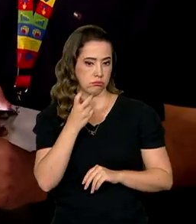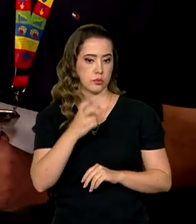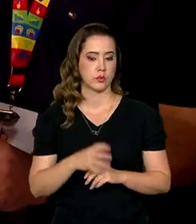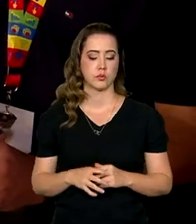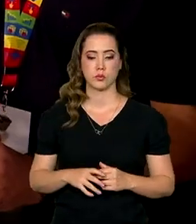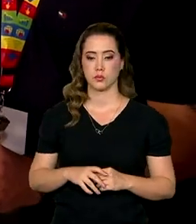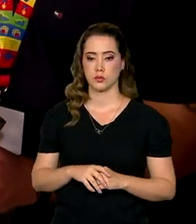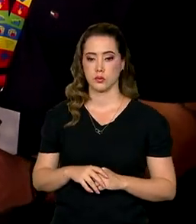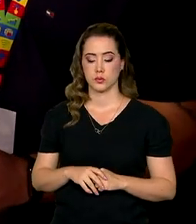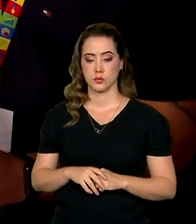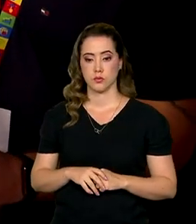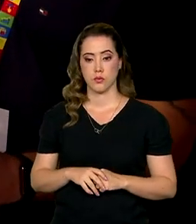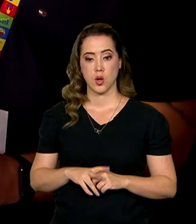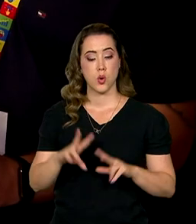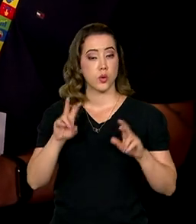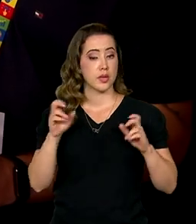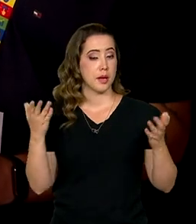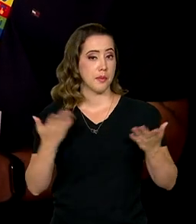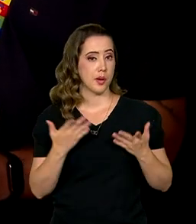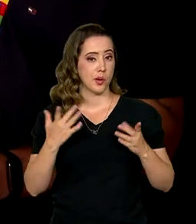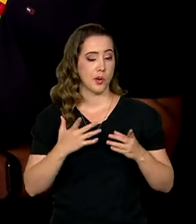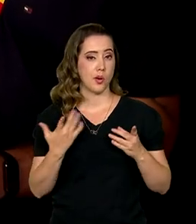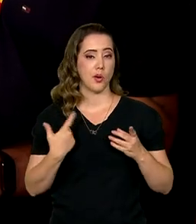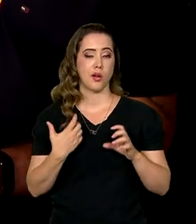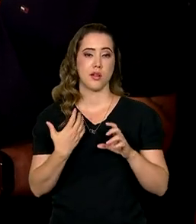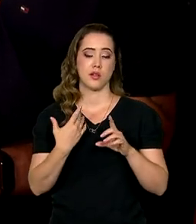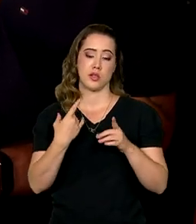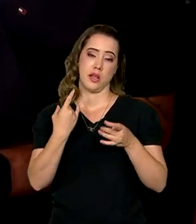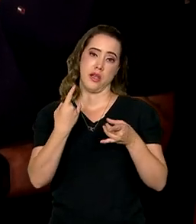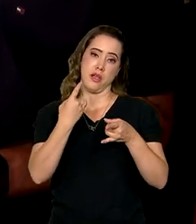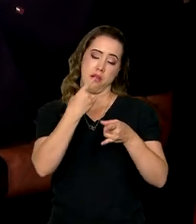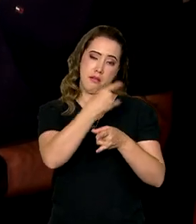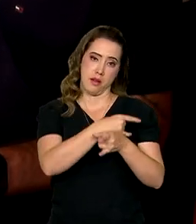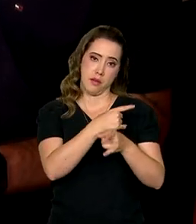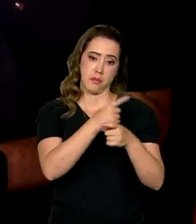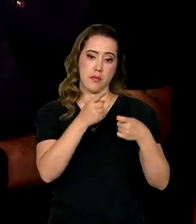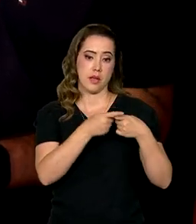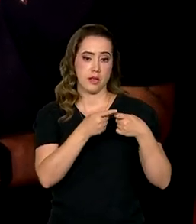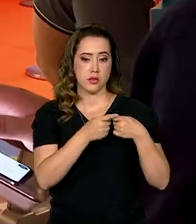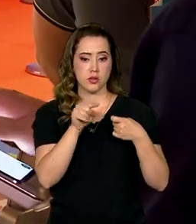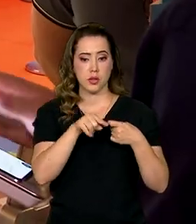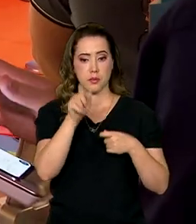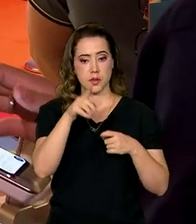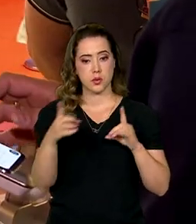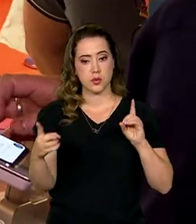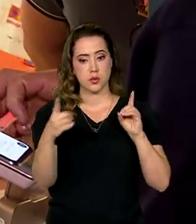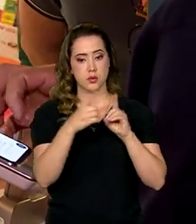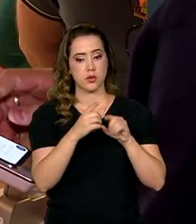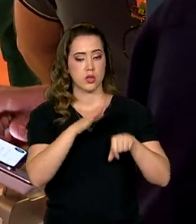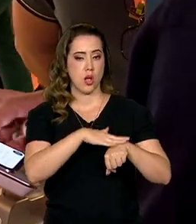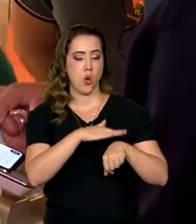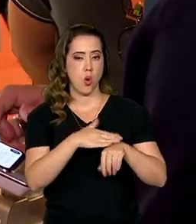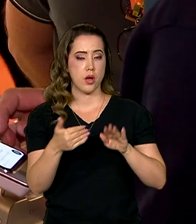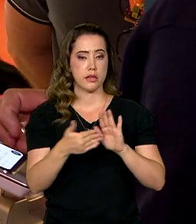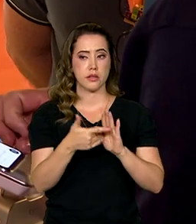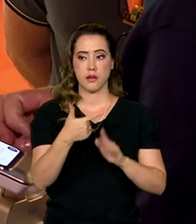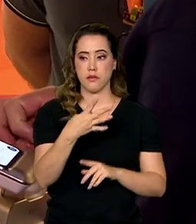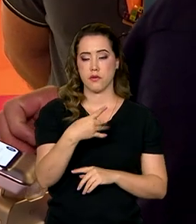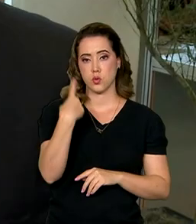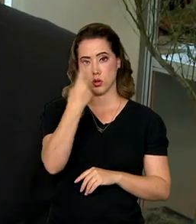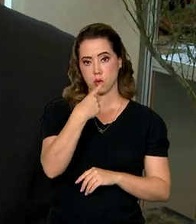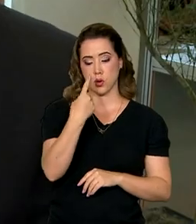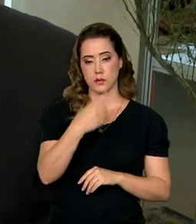E já que o assunto aqui é telemedicina e praticidade, o paciente examinado recebe o resultado em até 24